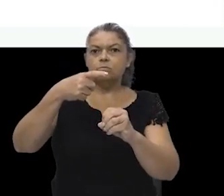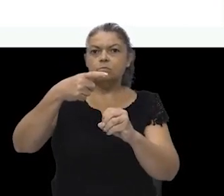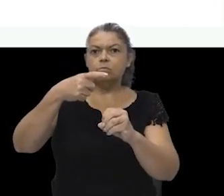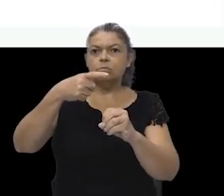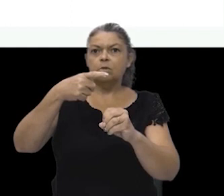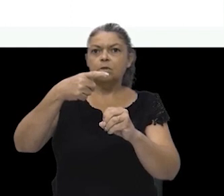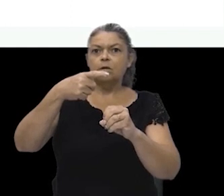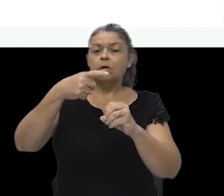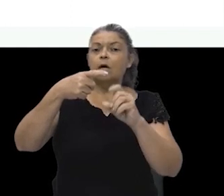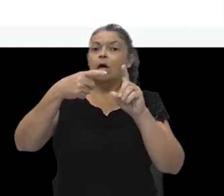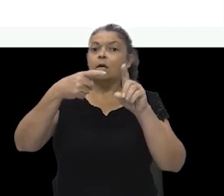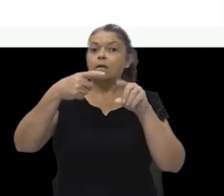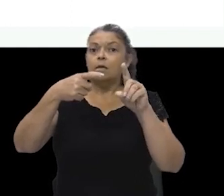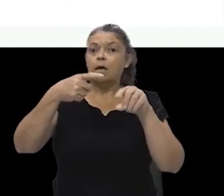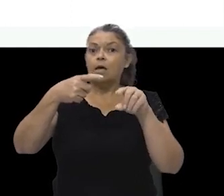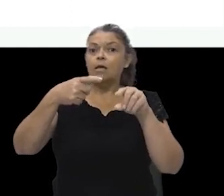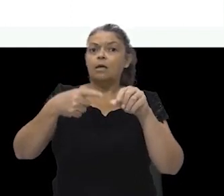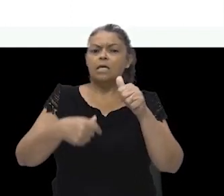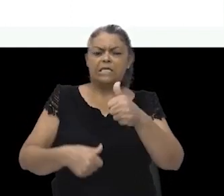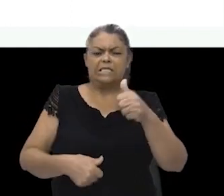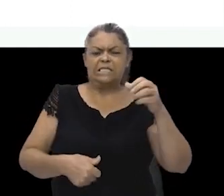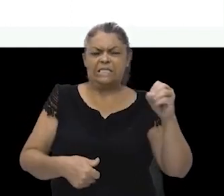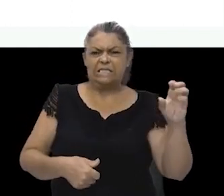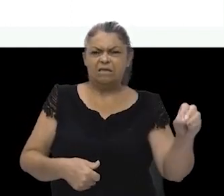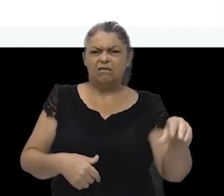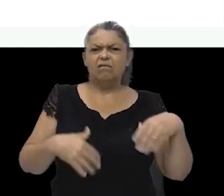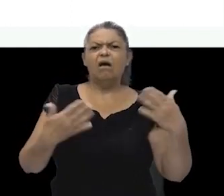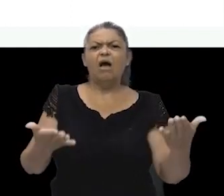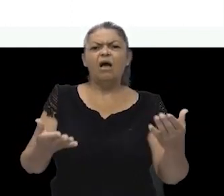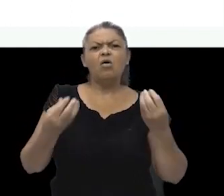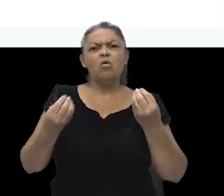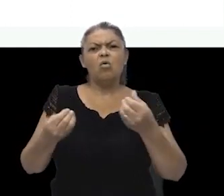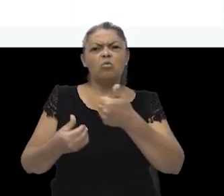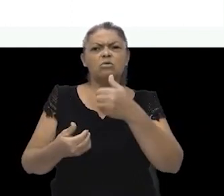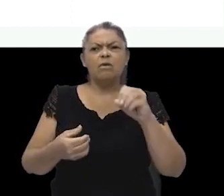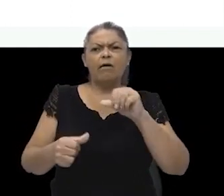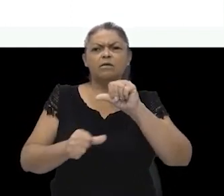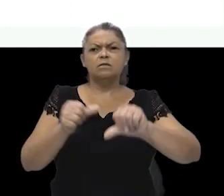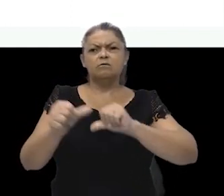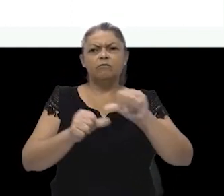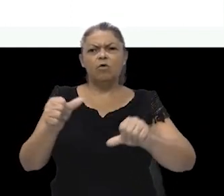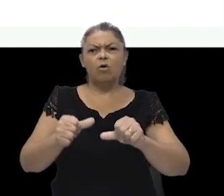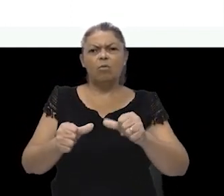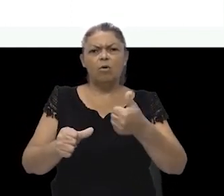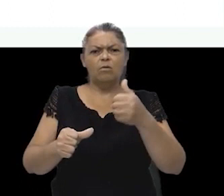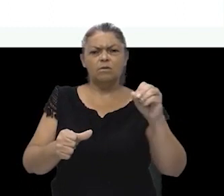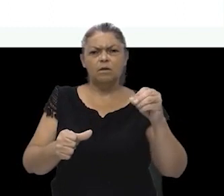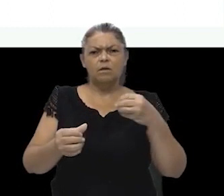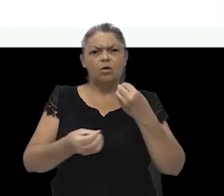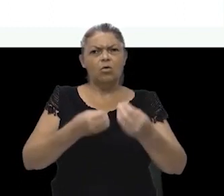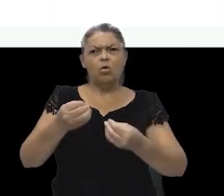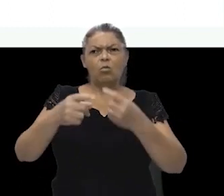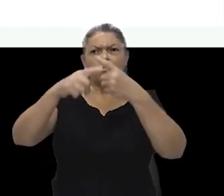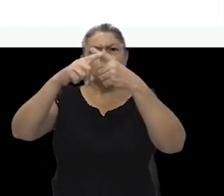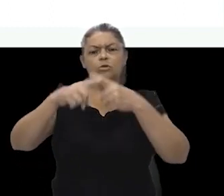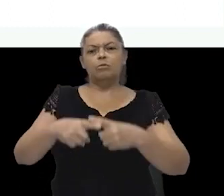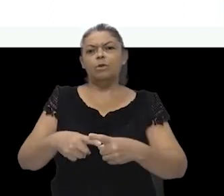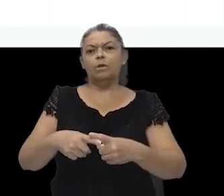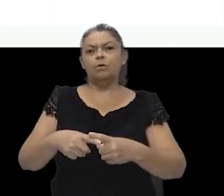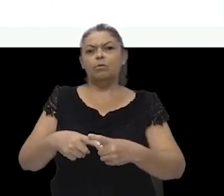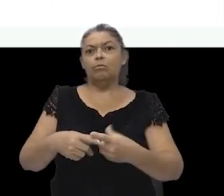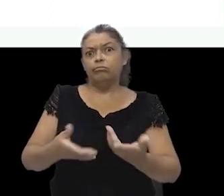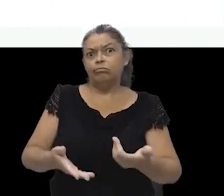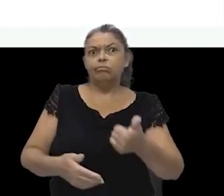100. Ah, eu fiz o que com 10 para transformar em 100? Multipliquei por 10. Se eu quero uma